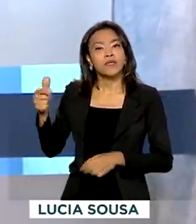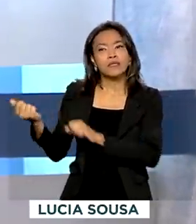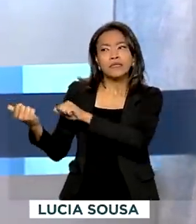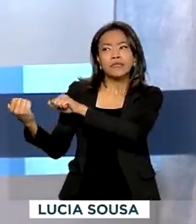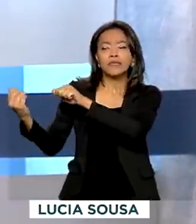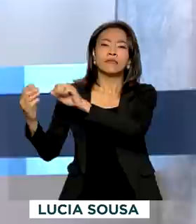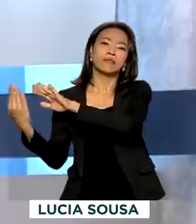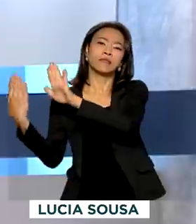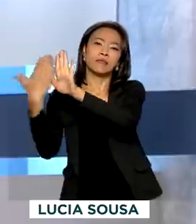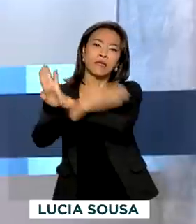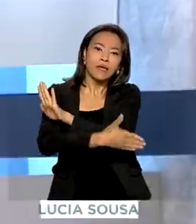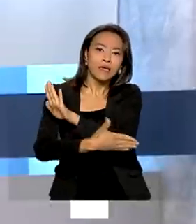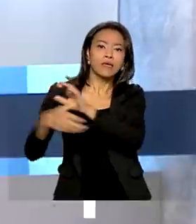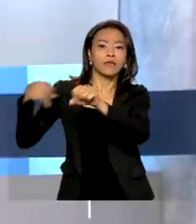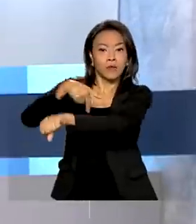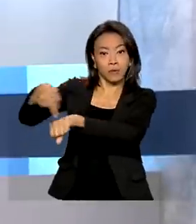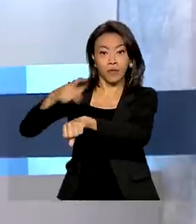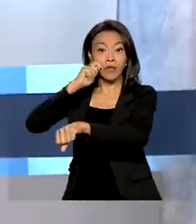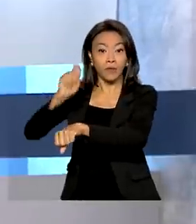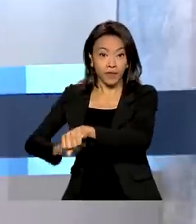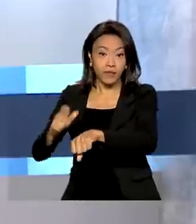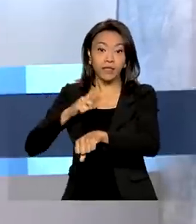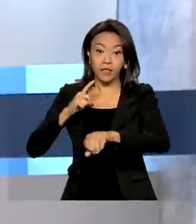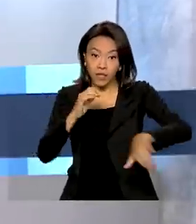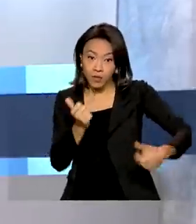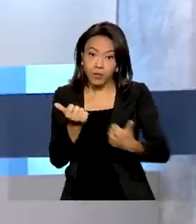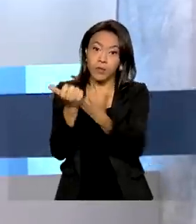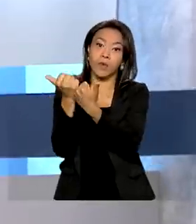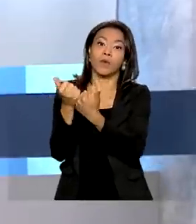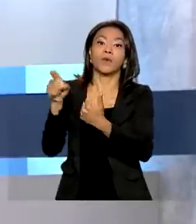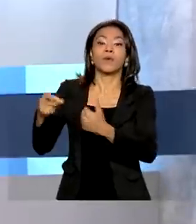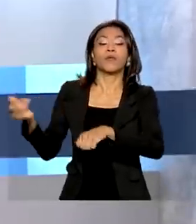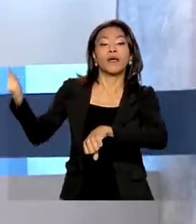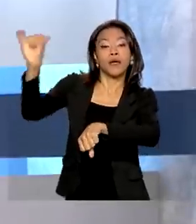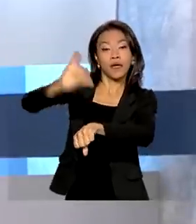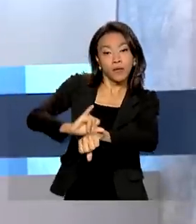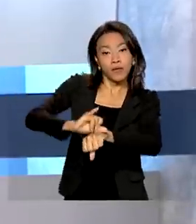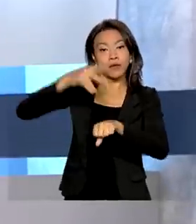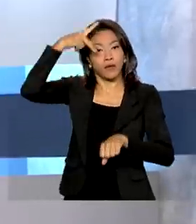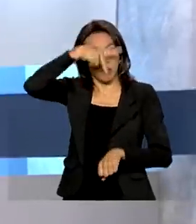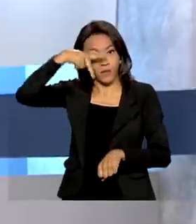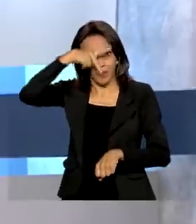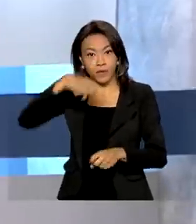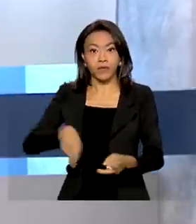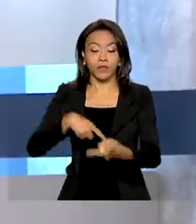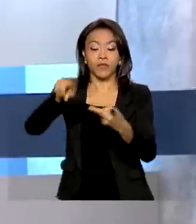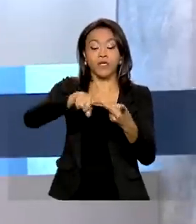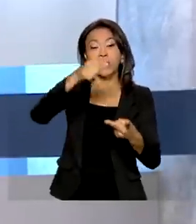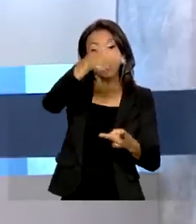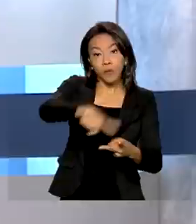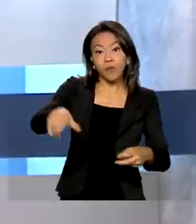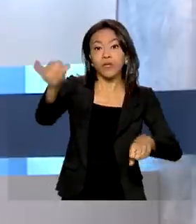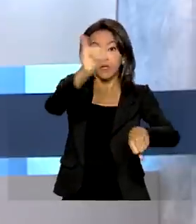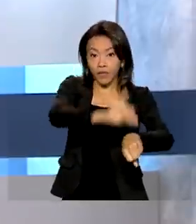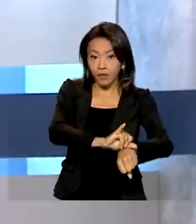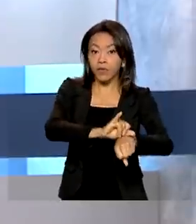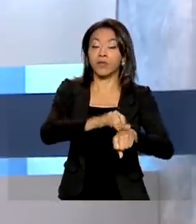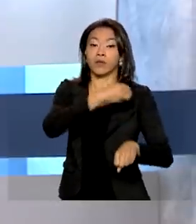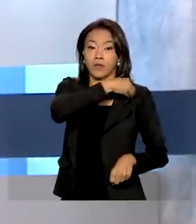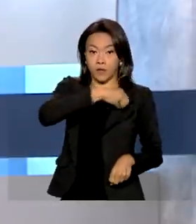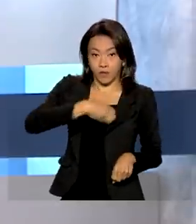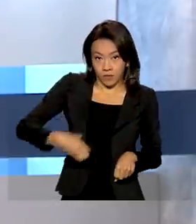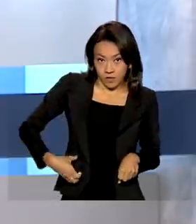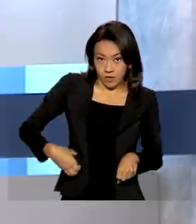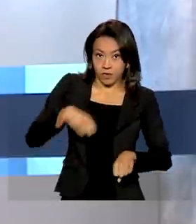representantes do Ministério das Relações Exteriores em Varsóvia, capital da Polônia, e em Sirete, na Romênia. Os